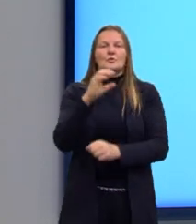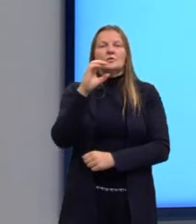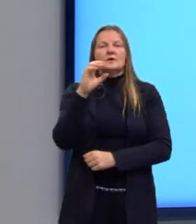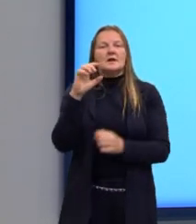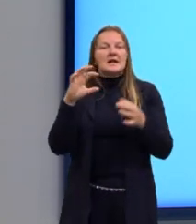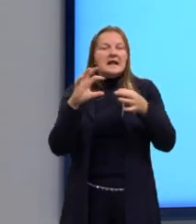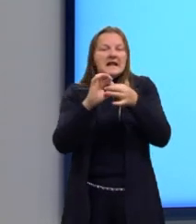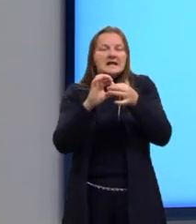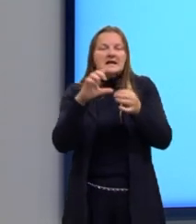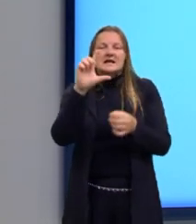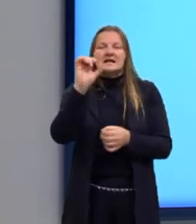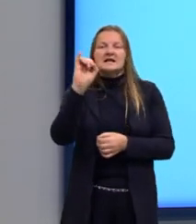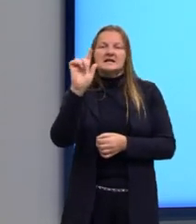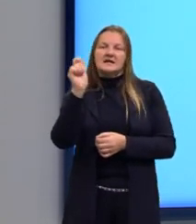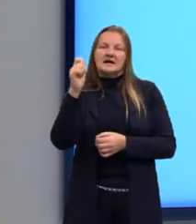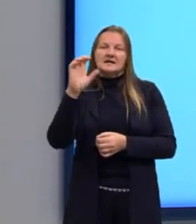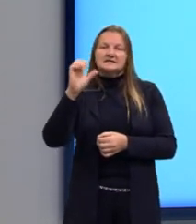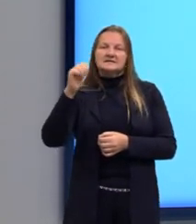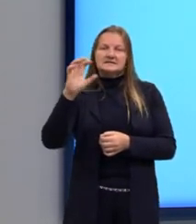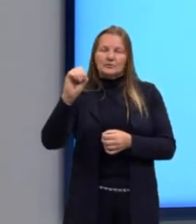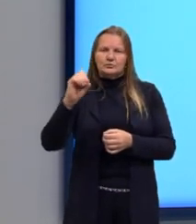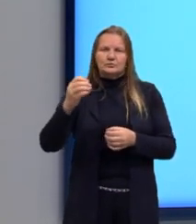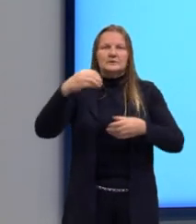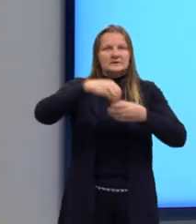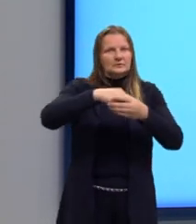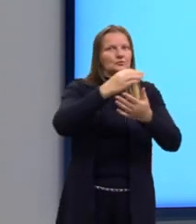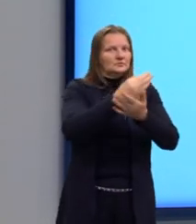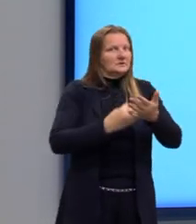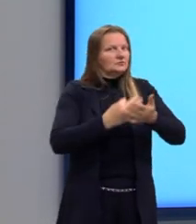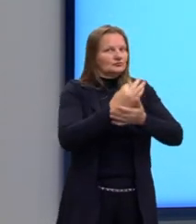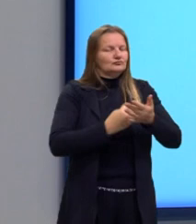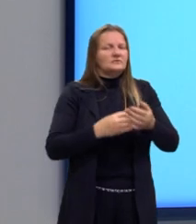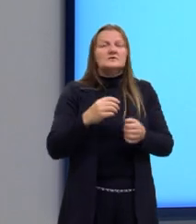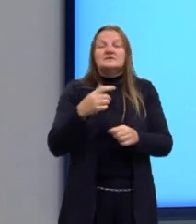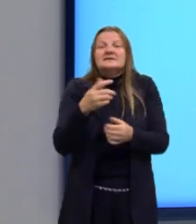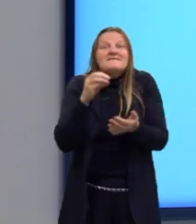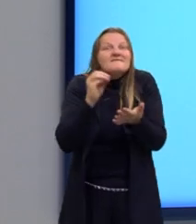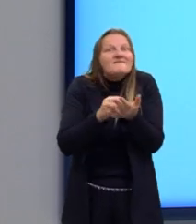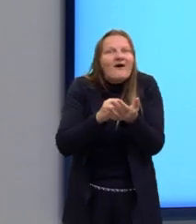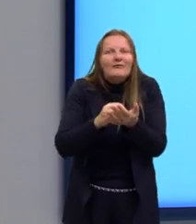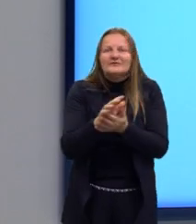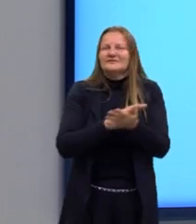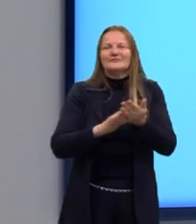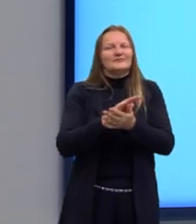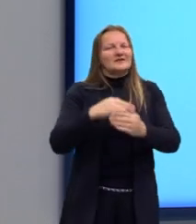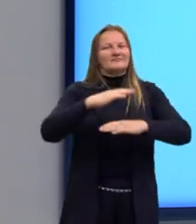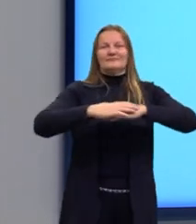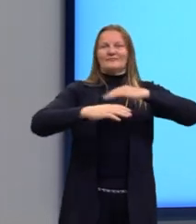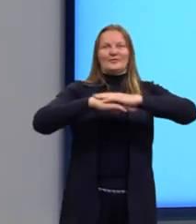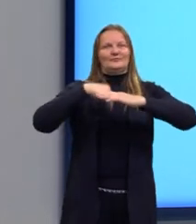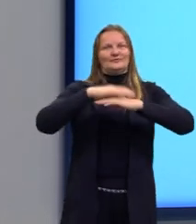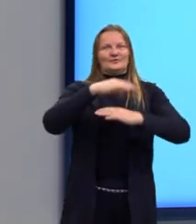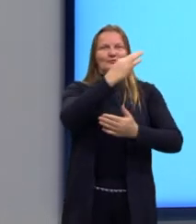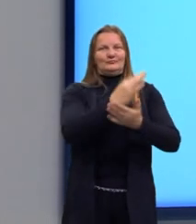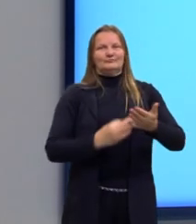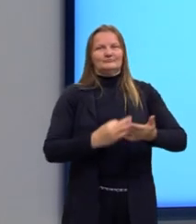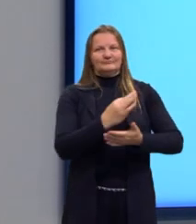extremamente importantes para o nosso texto. Tá? Sem elas, os textos não se constroem. Ok?